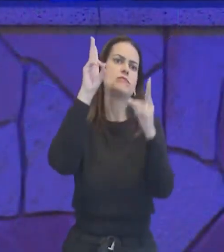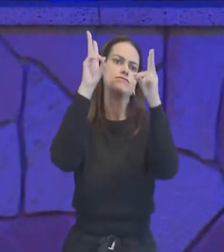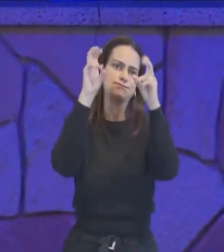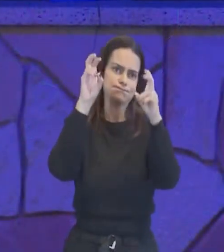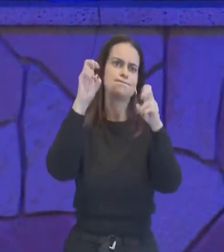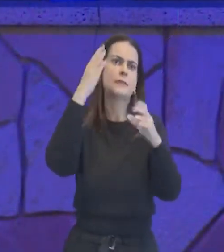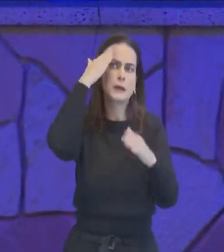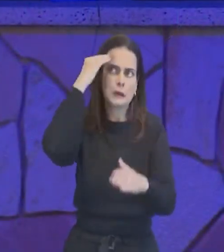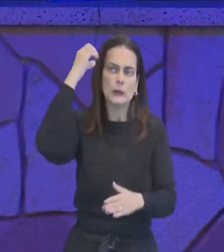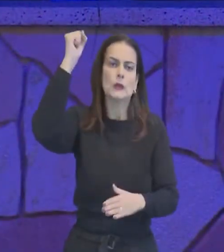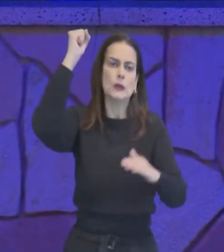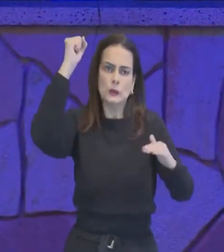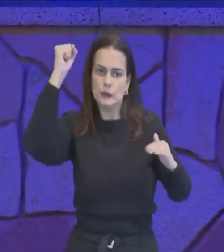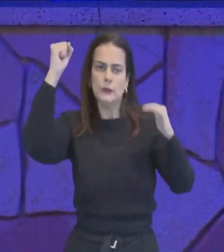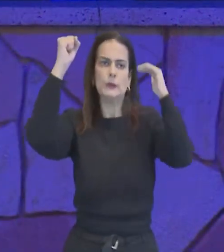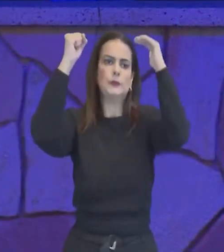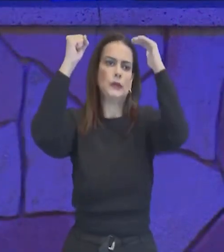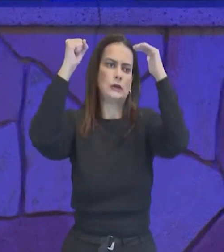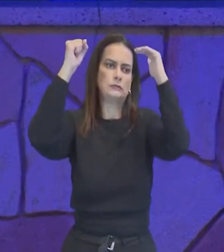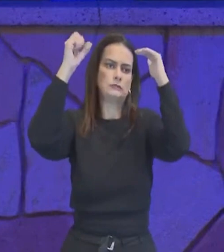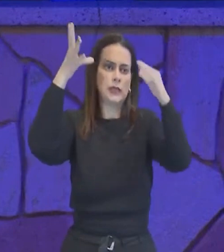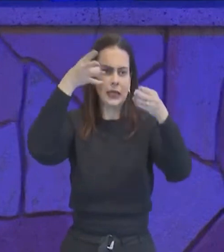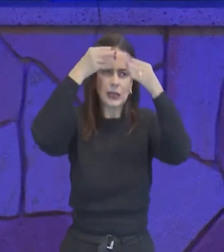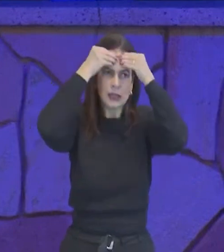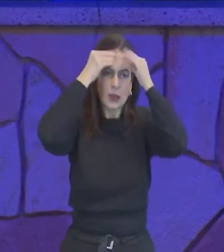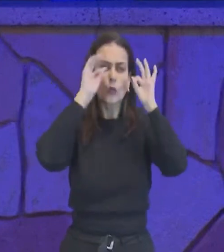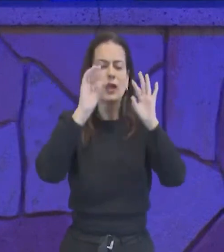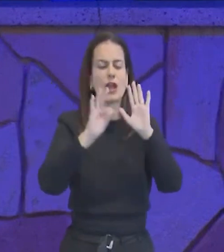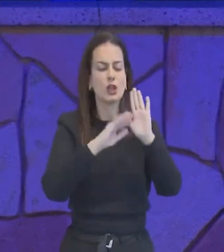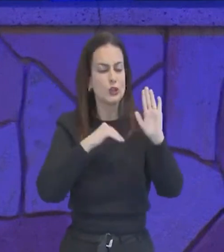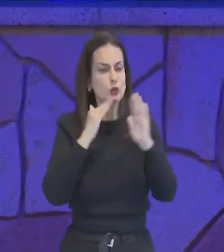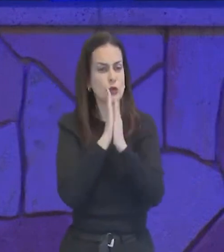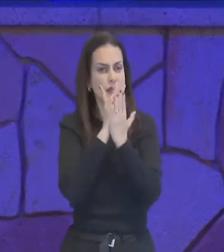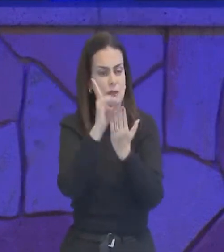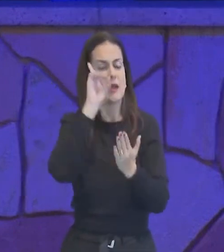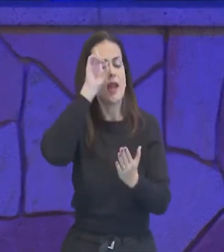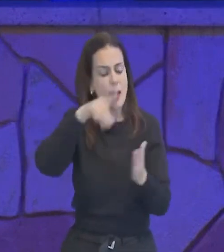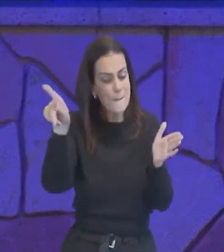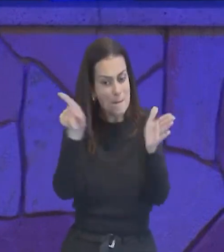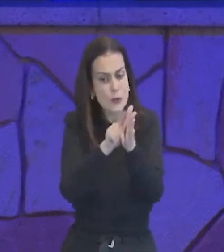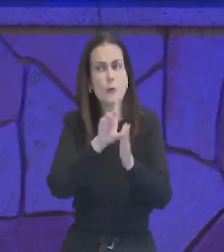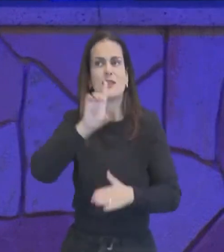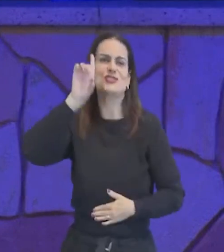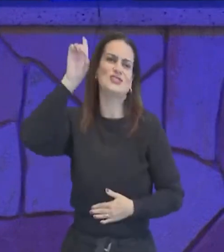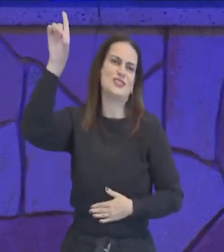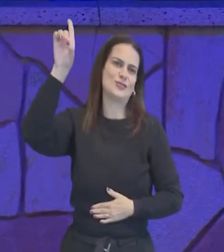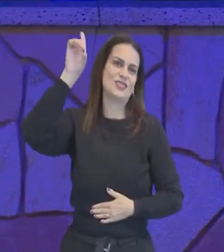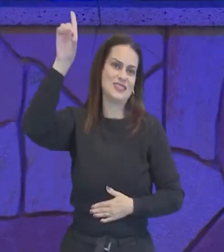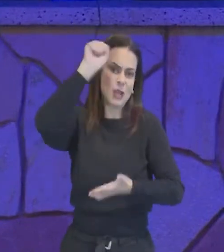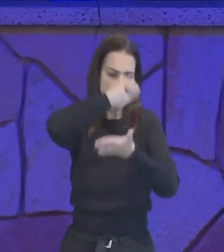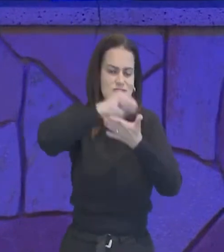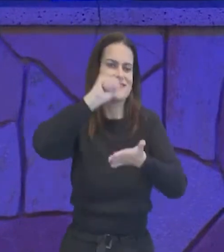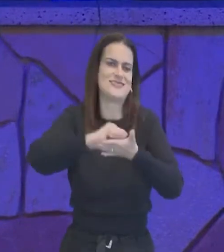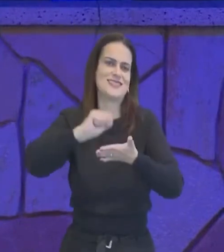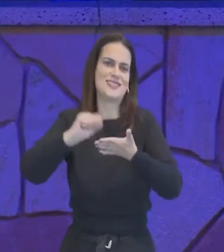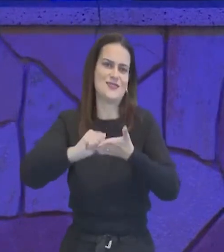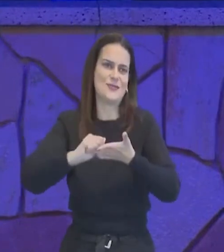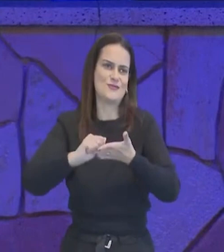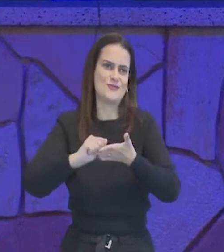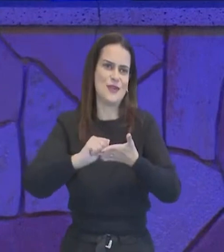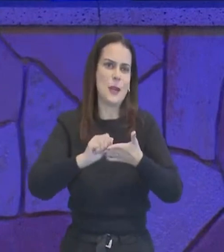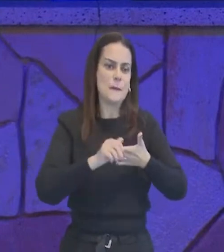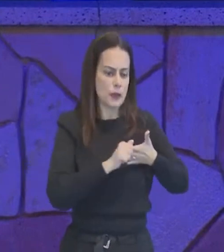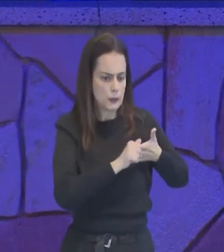e o entendimento aqui, desse texto, é exatamente este, que toda escritura, é toda palavra de Deus, que é utilizada, para a instrução, para a correção,